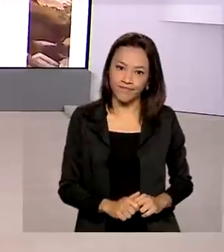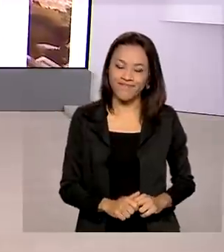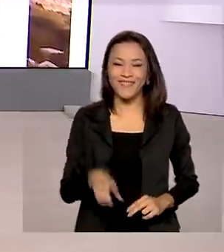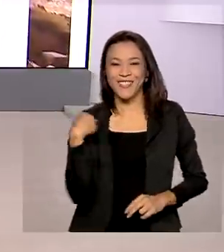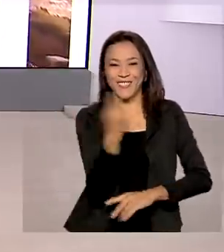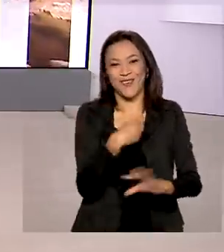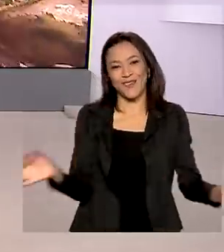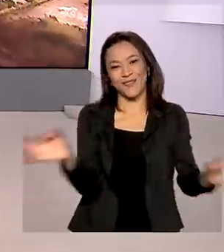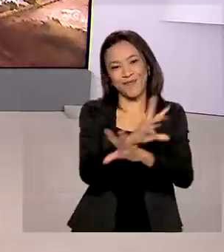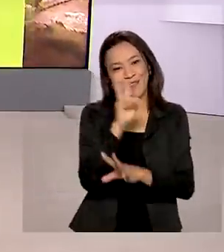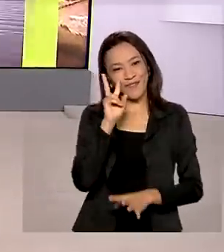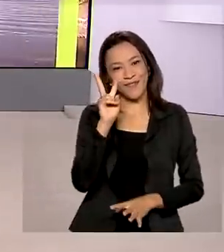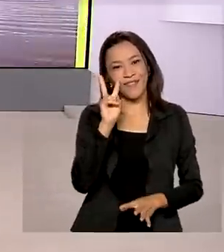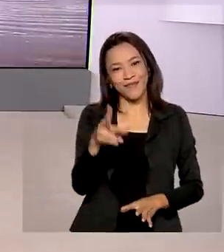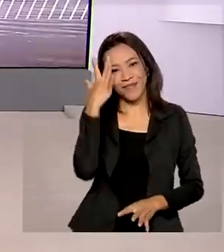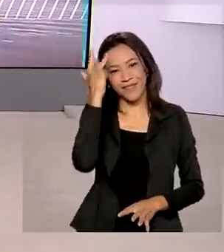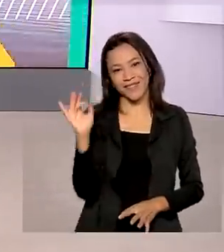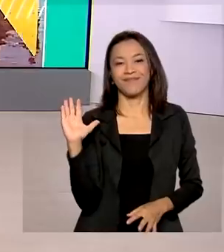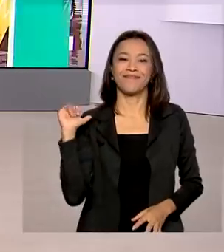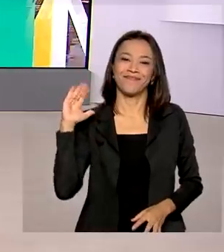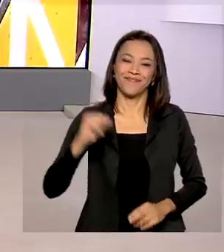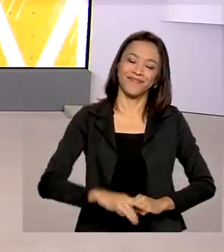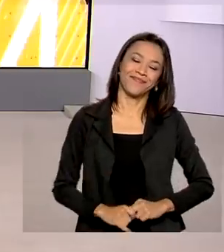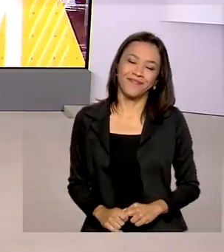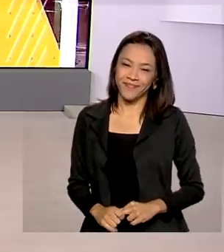A gente fica por aqui, nos vemos amanhã. Tchau, tchau.